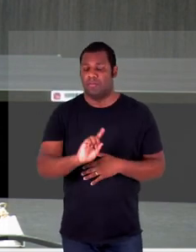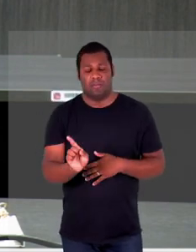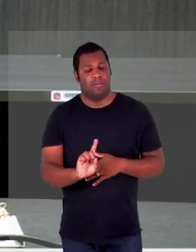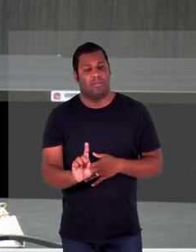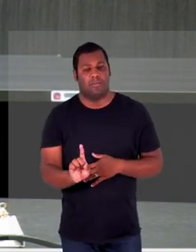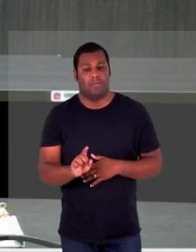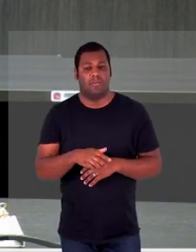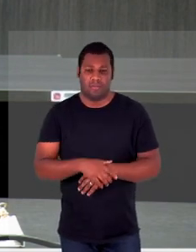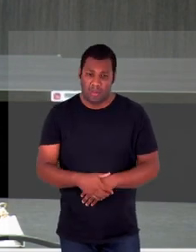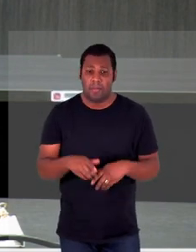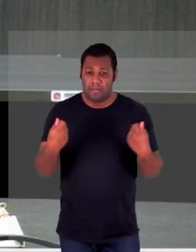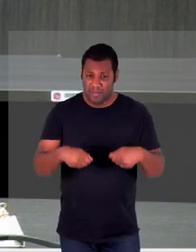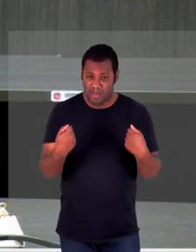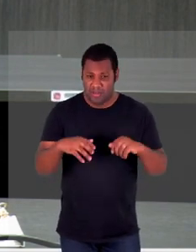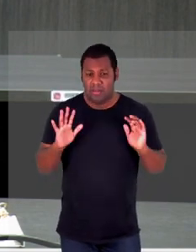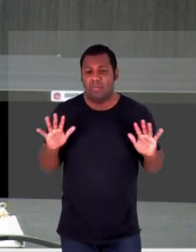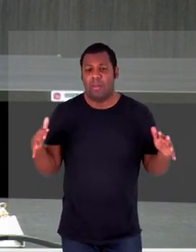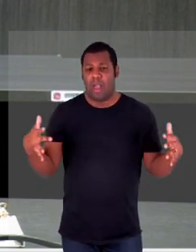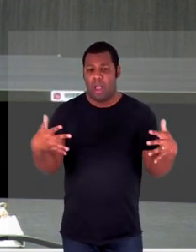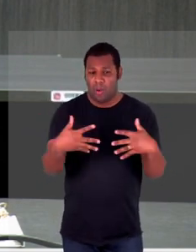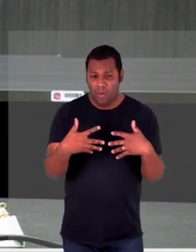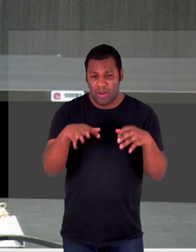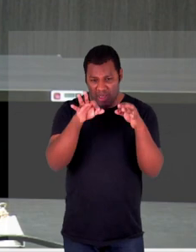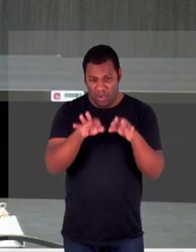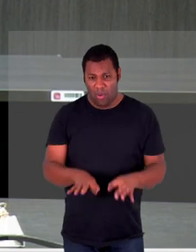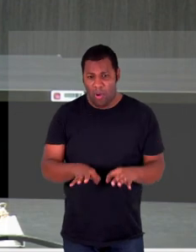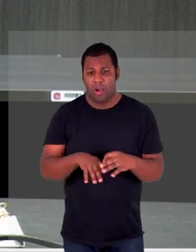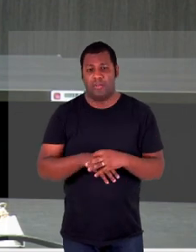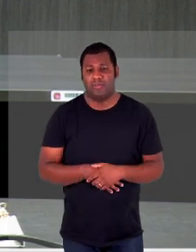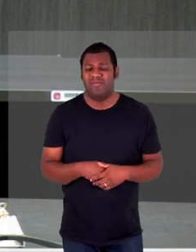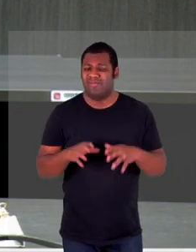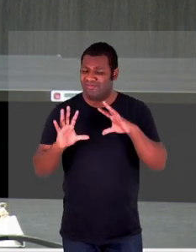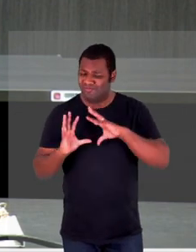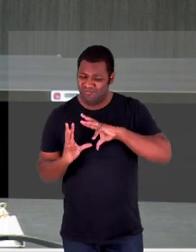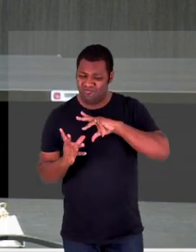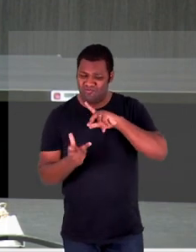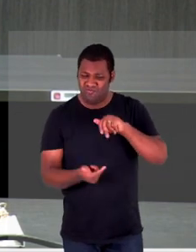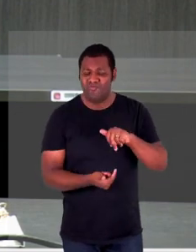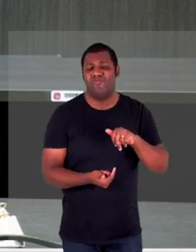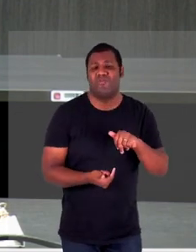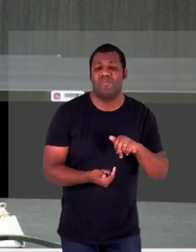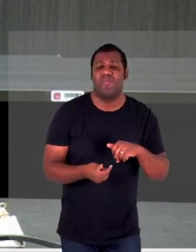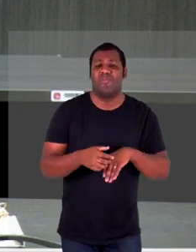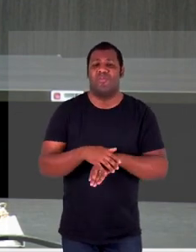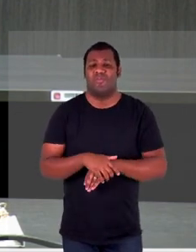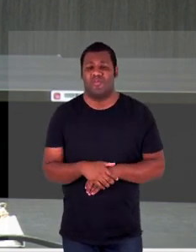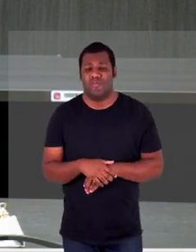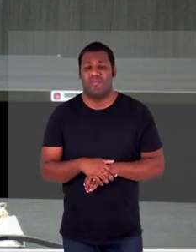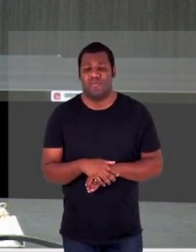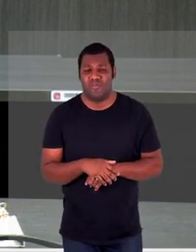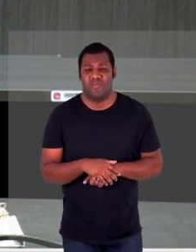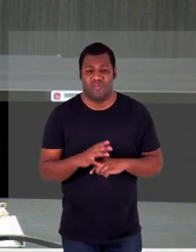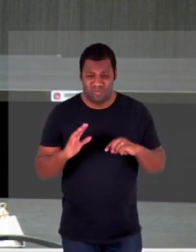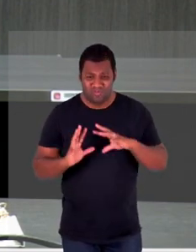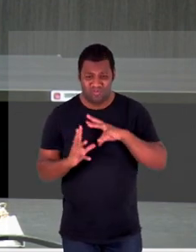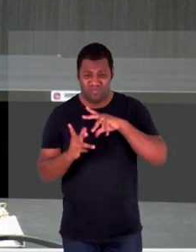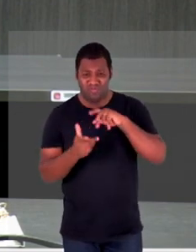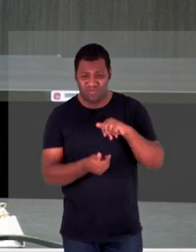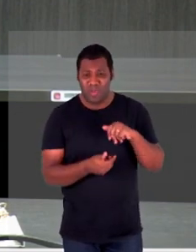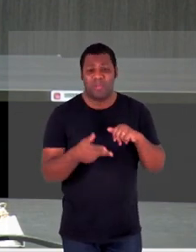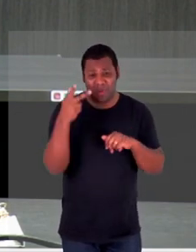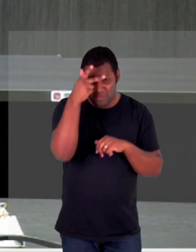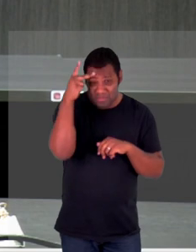saibamos acolher. Porque, dentro do cenário mundial, certamente, algum colega será procurado ou por